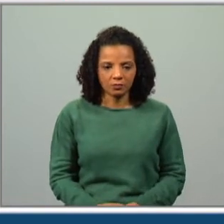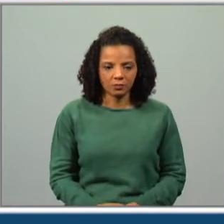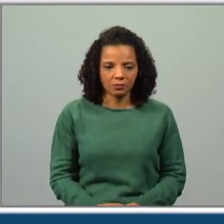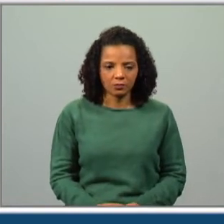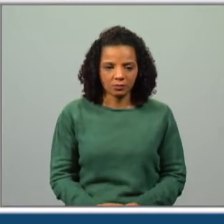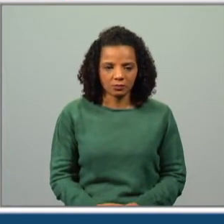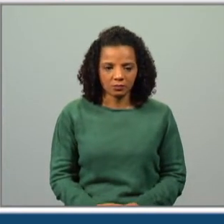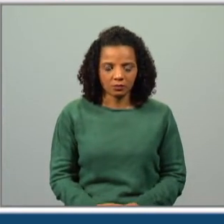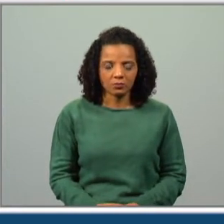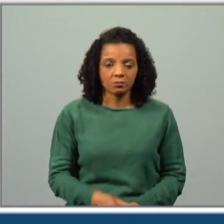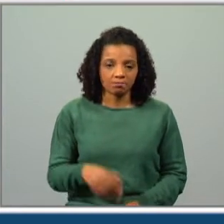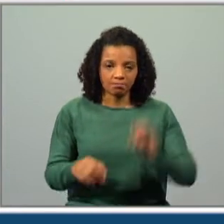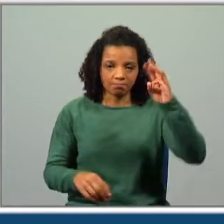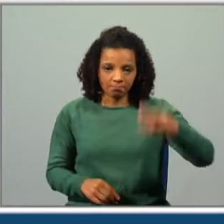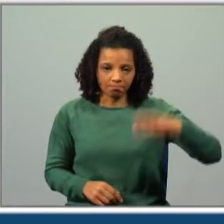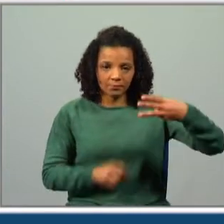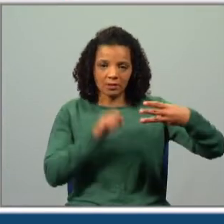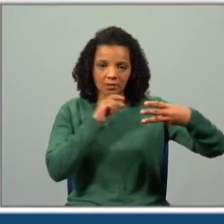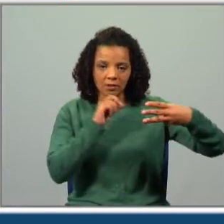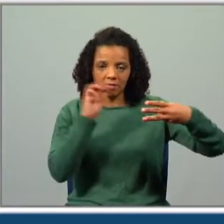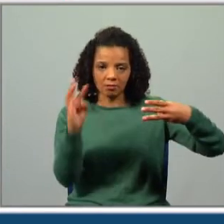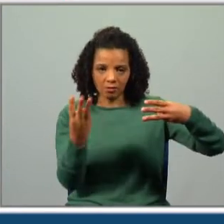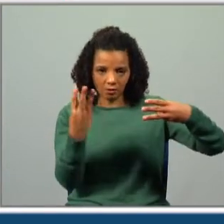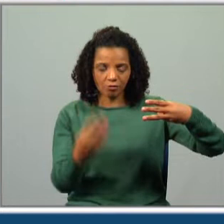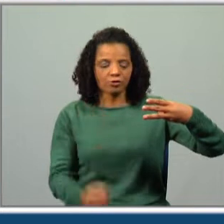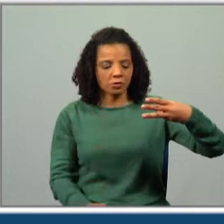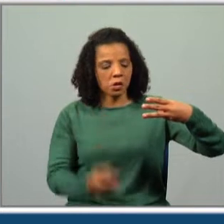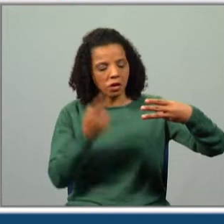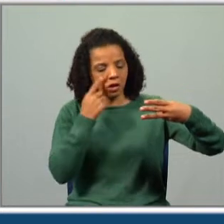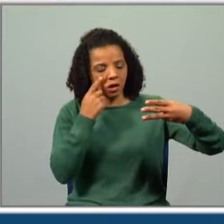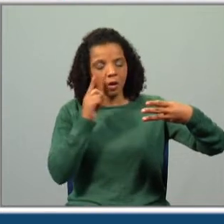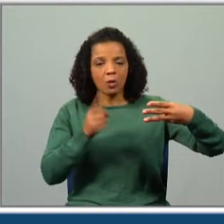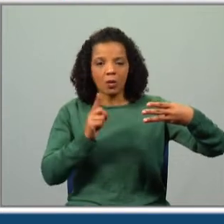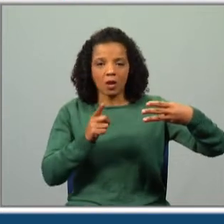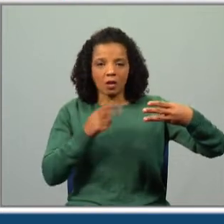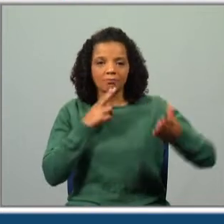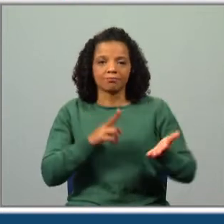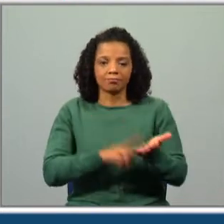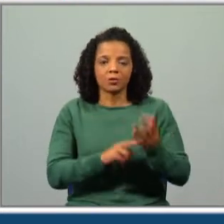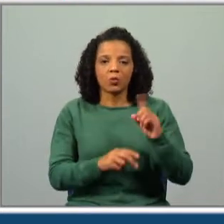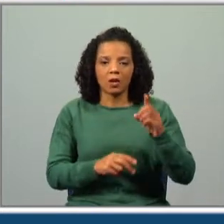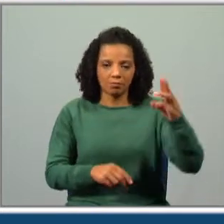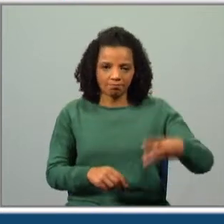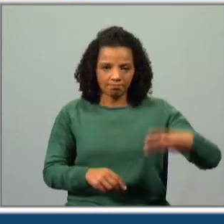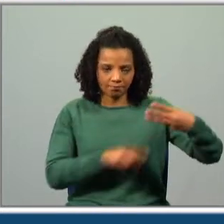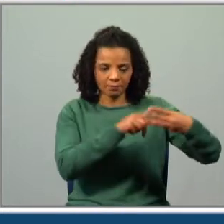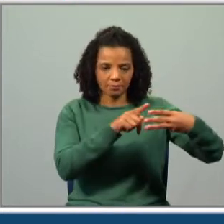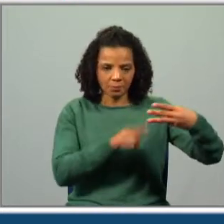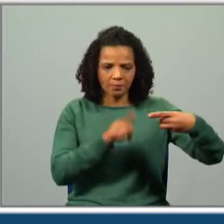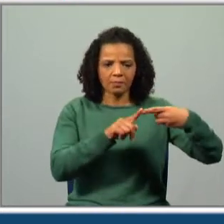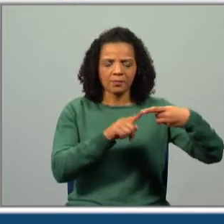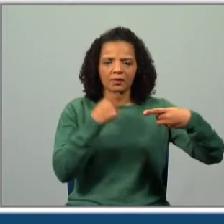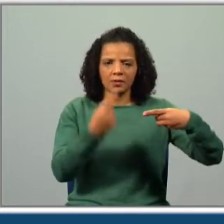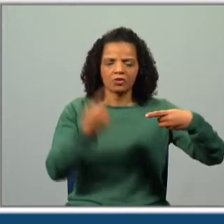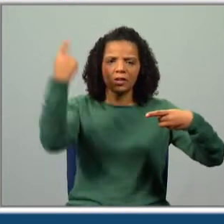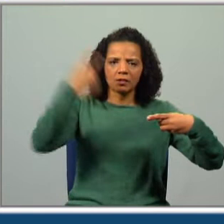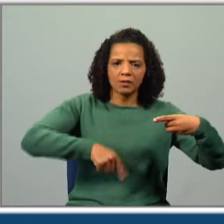Apresento-te três hipóteses e tínhamos que ver qual era a verdadeira. Devia subir a